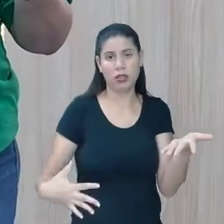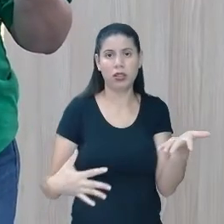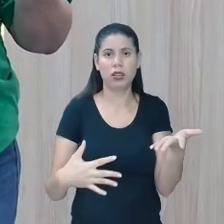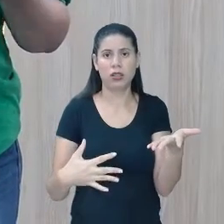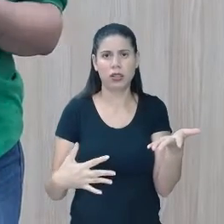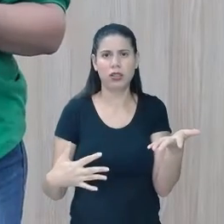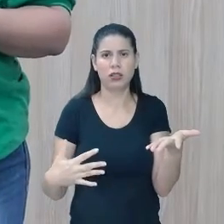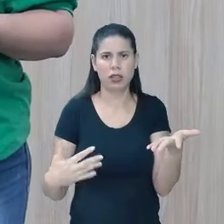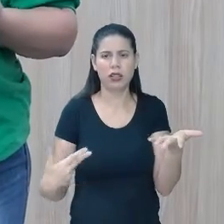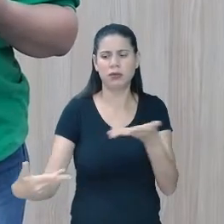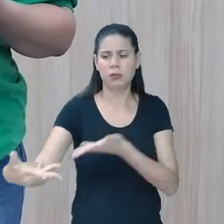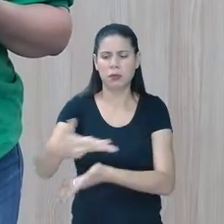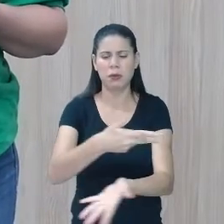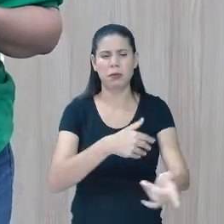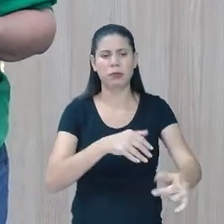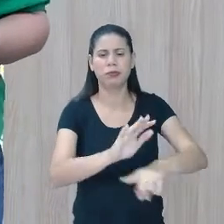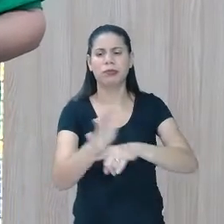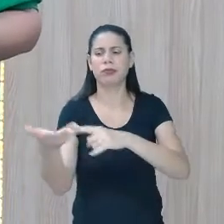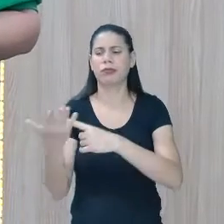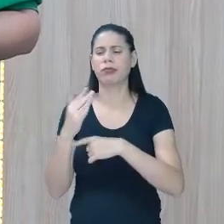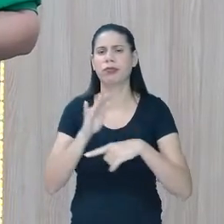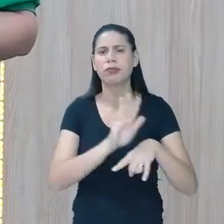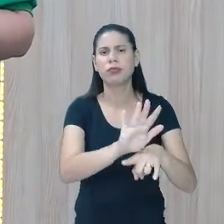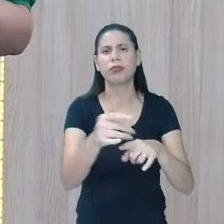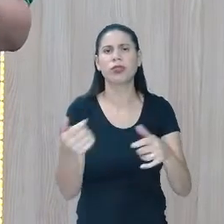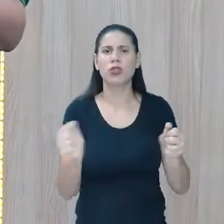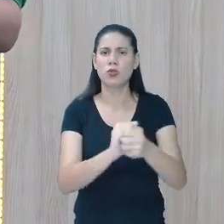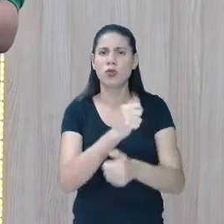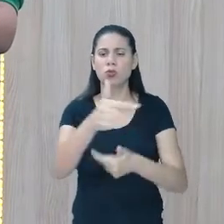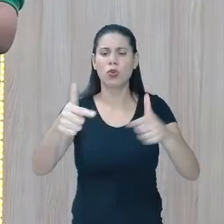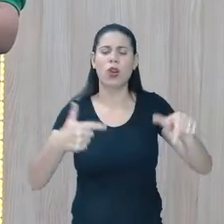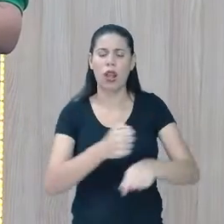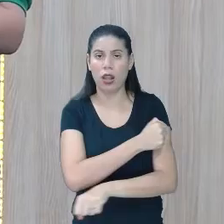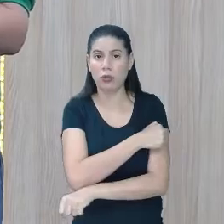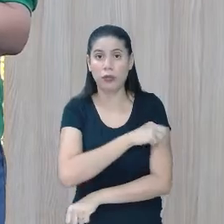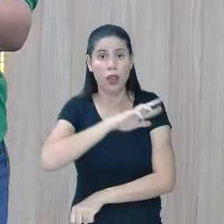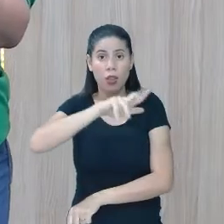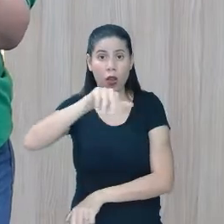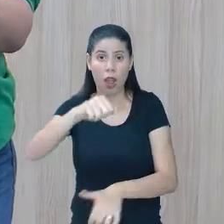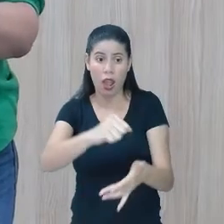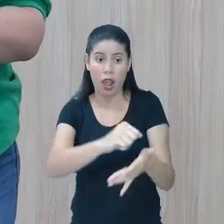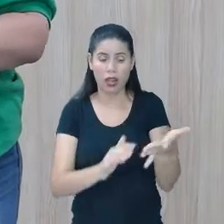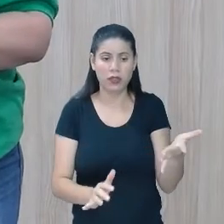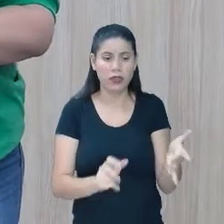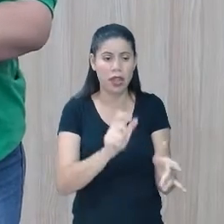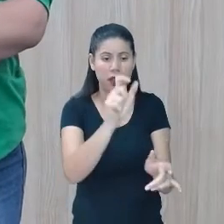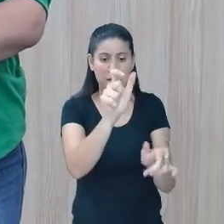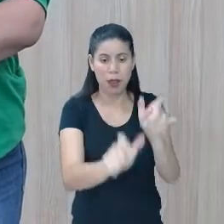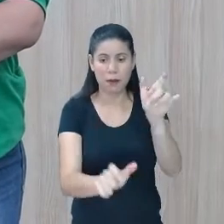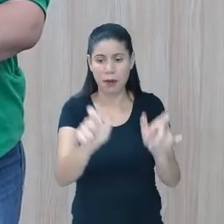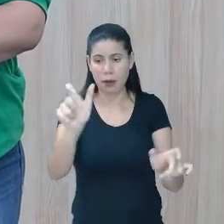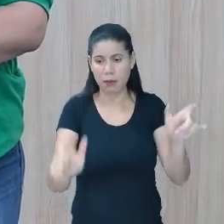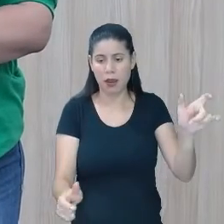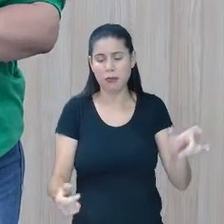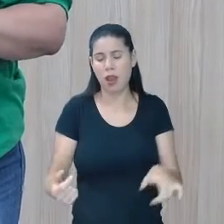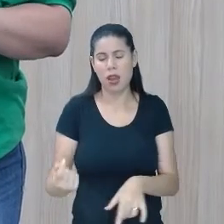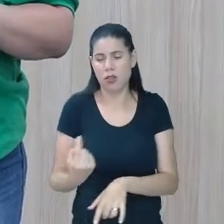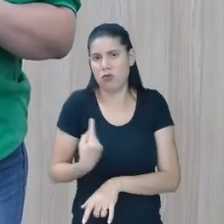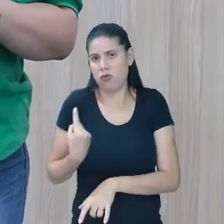colaborativas com os outros estudantes, não é uma atividade em que cada estudante faz o seu.